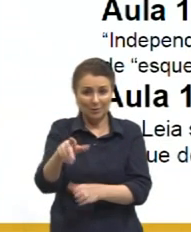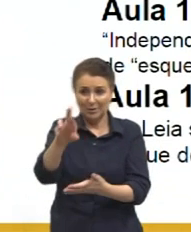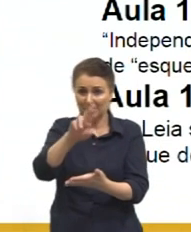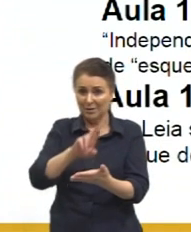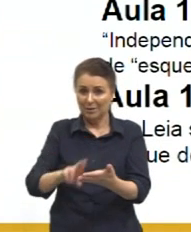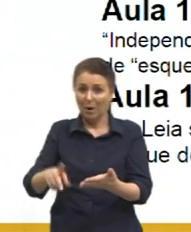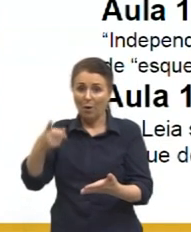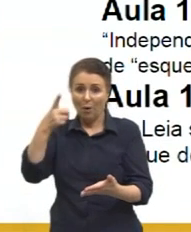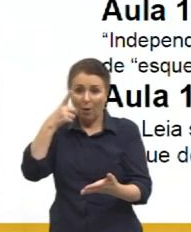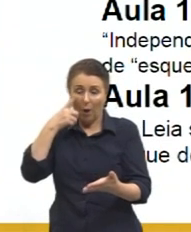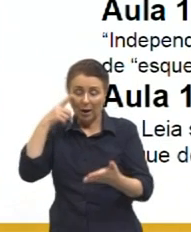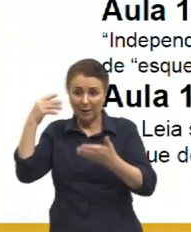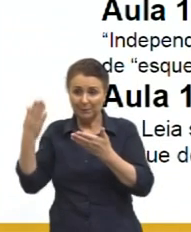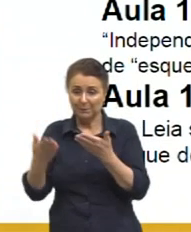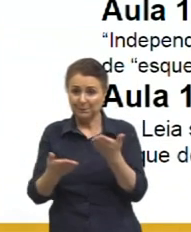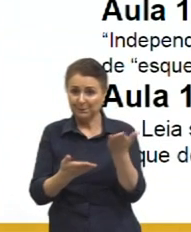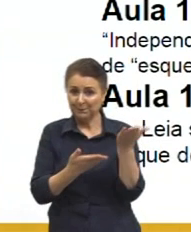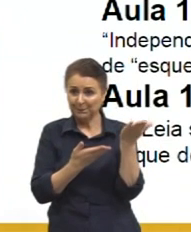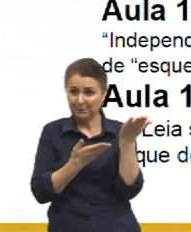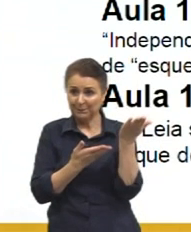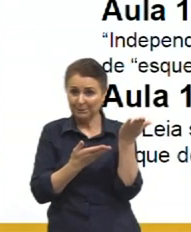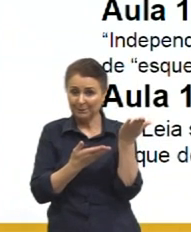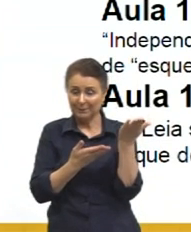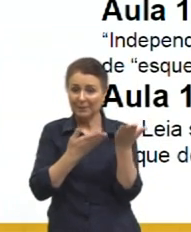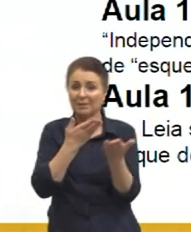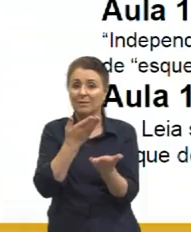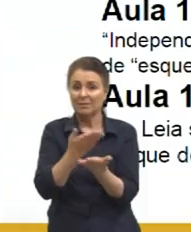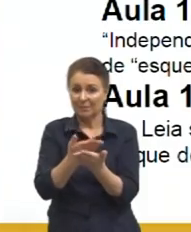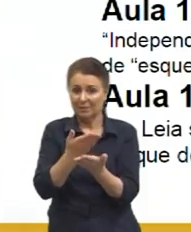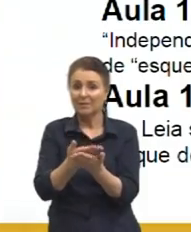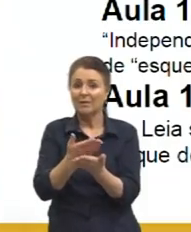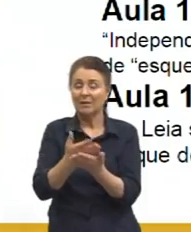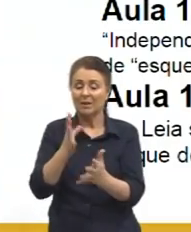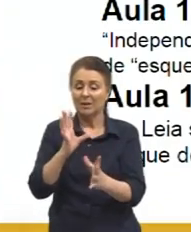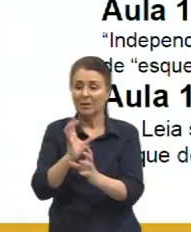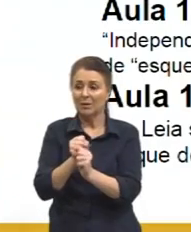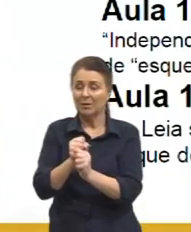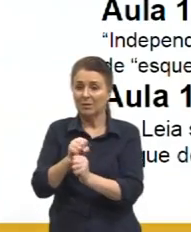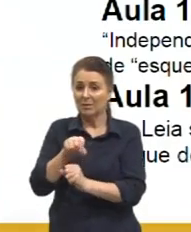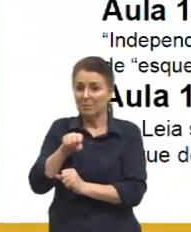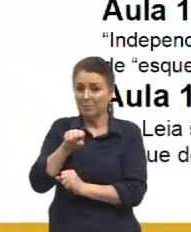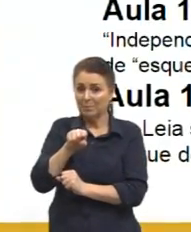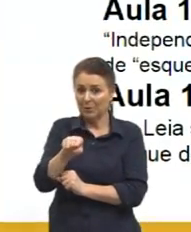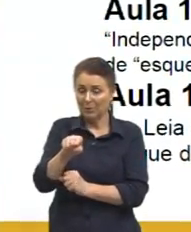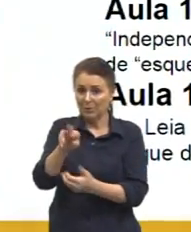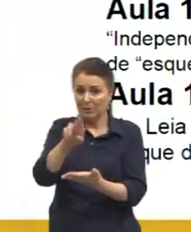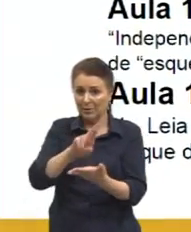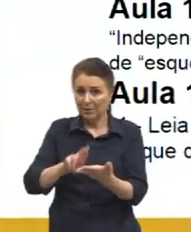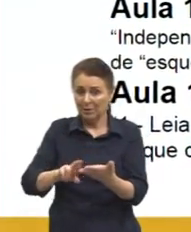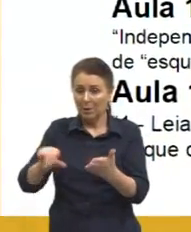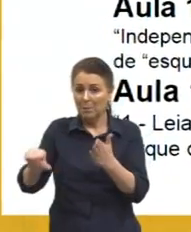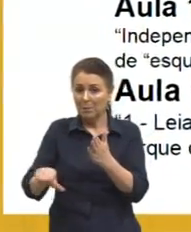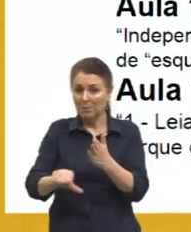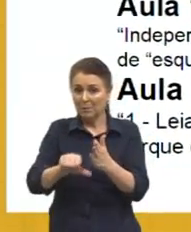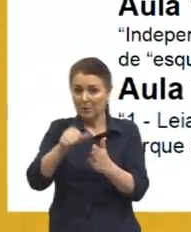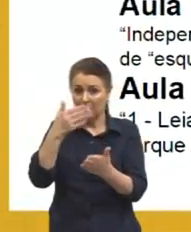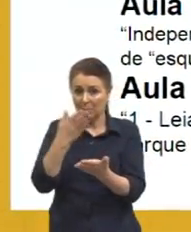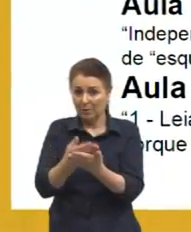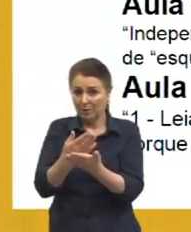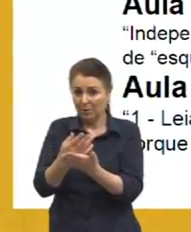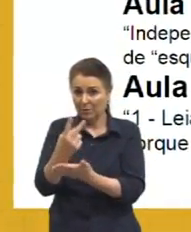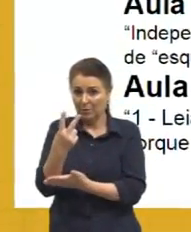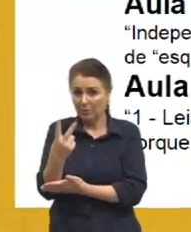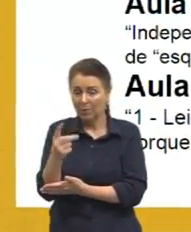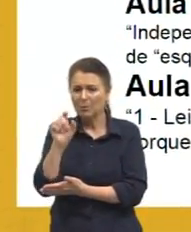as aulas que te garantiram a nota mil na redação. A primeira delas foi a aula dois. O que é